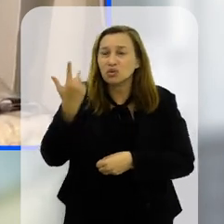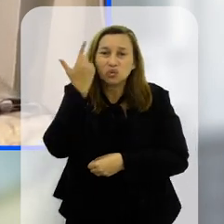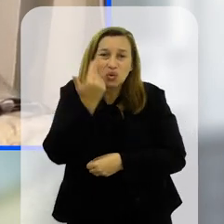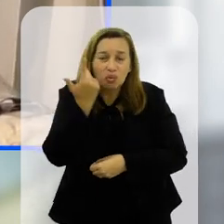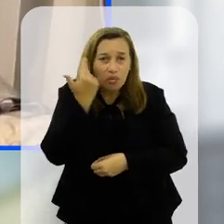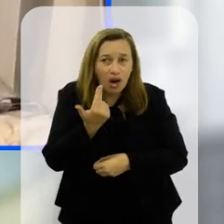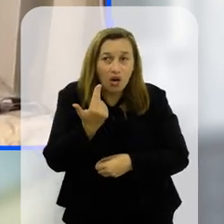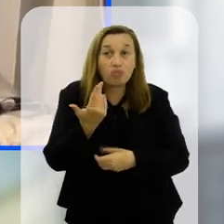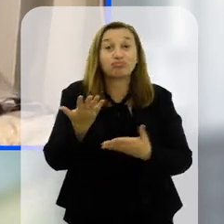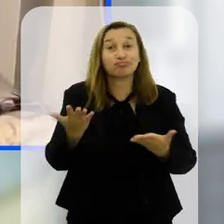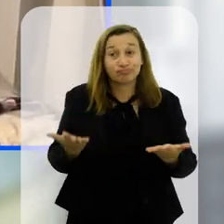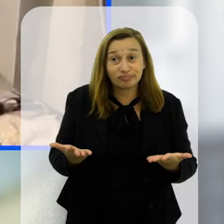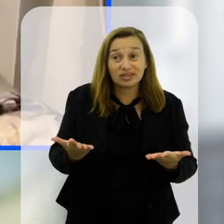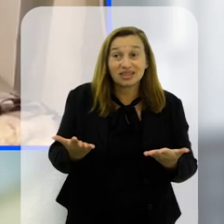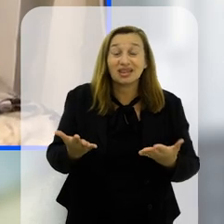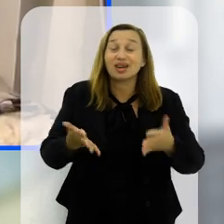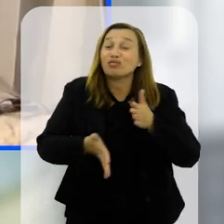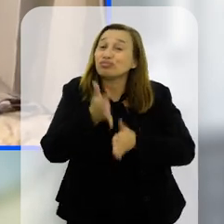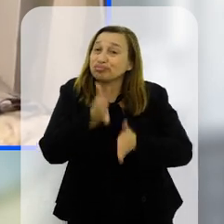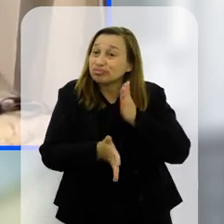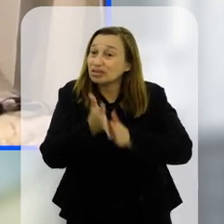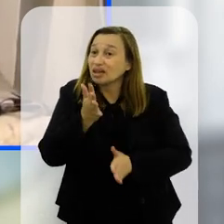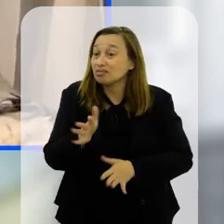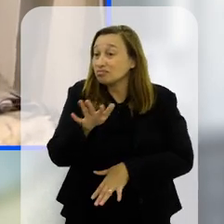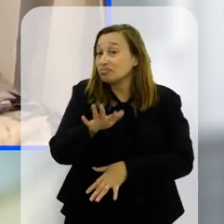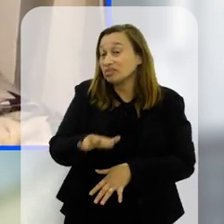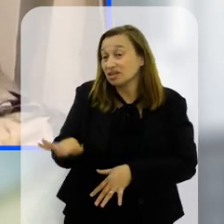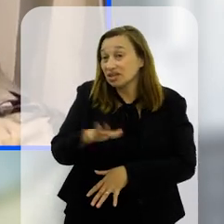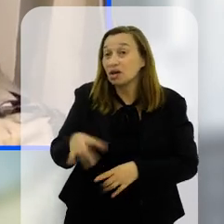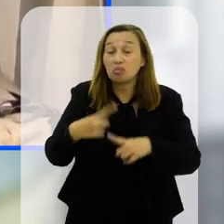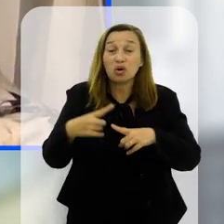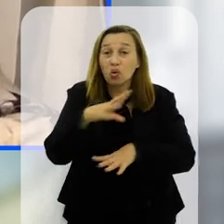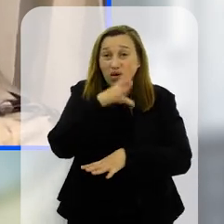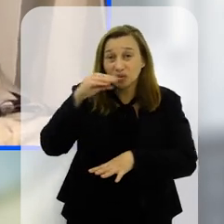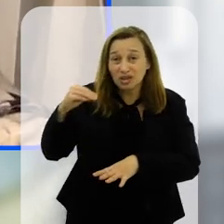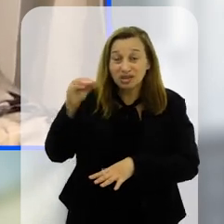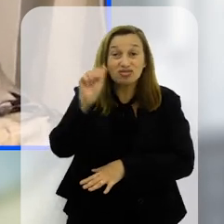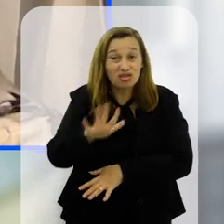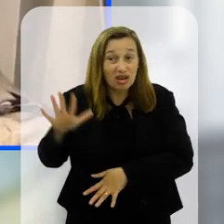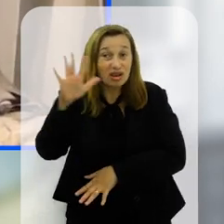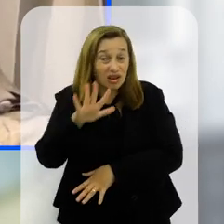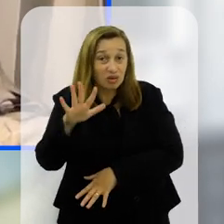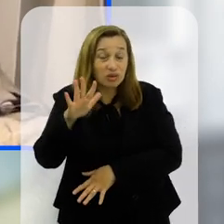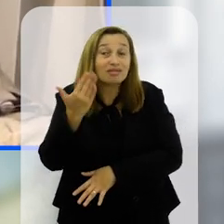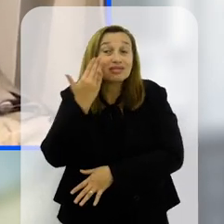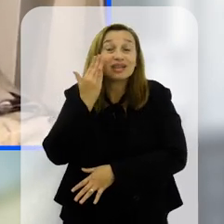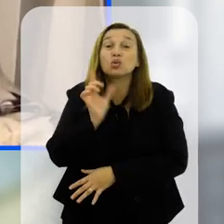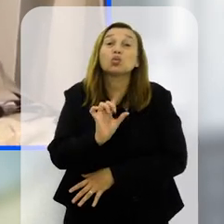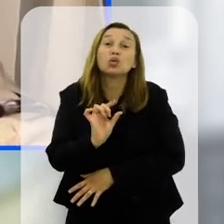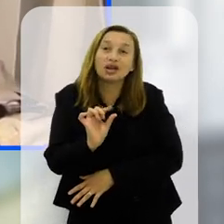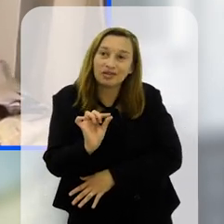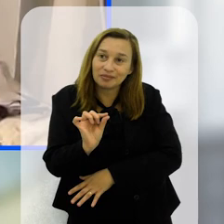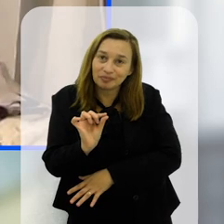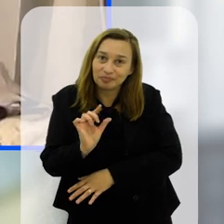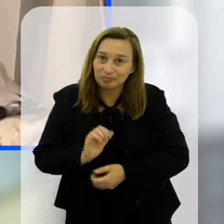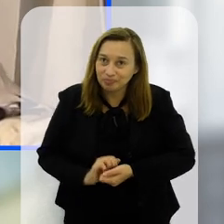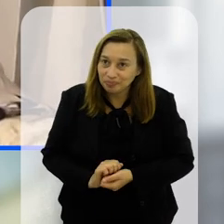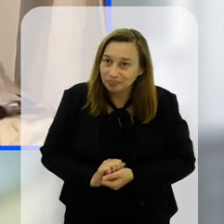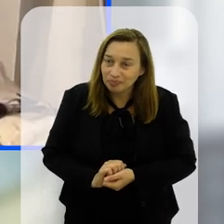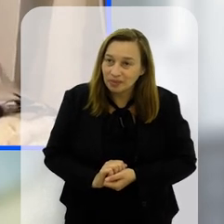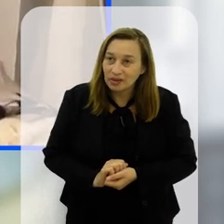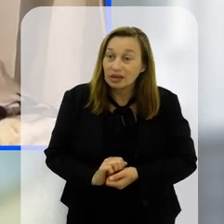estamos retomando né a nossa rotina a nossa vida e é muito complicado pra eles porque hoje os adolescentes de um modo geral eles